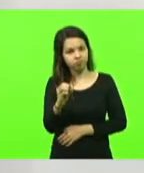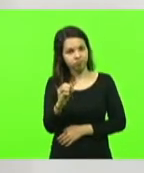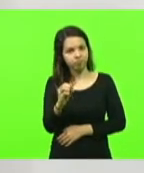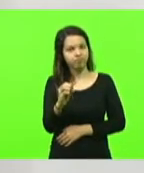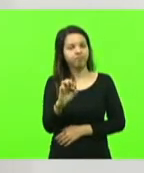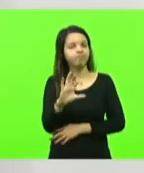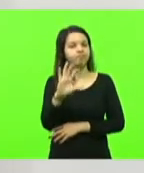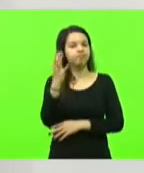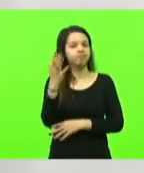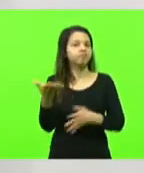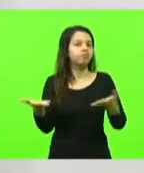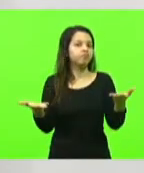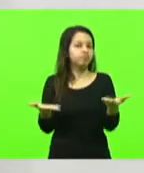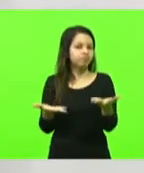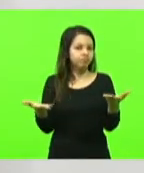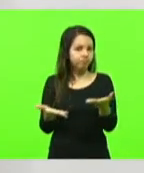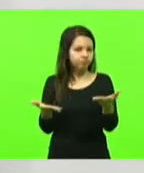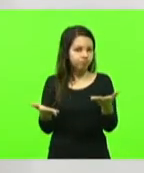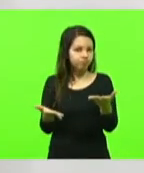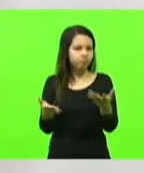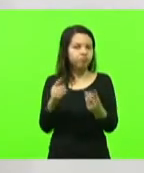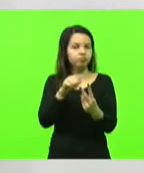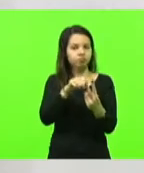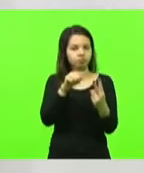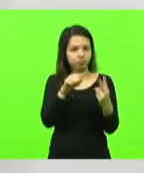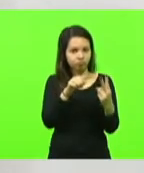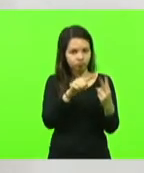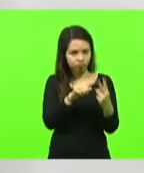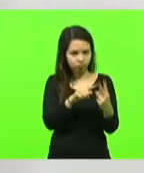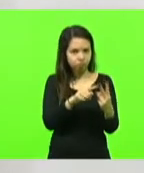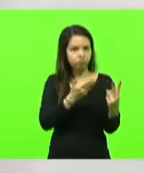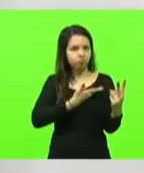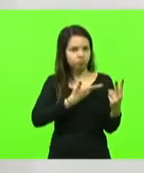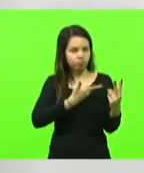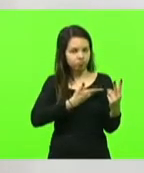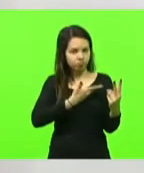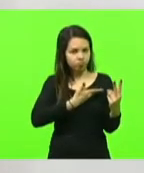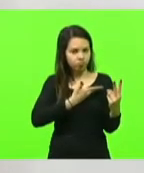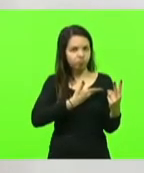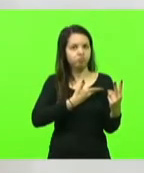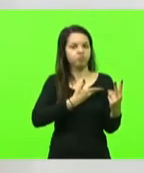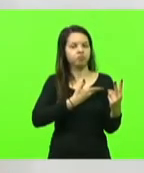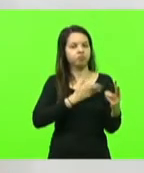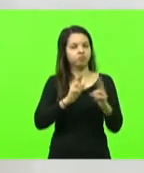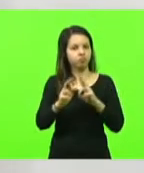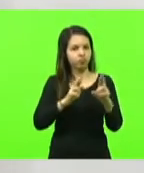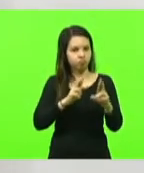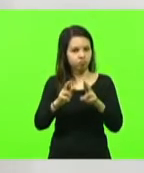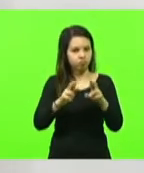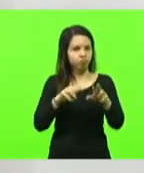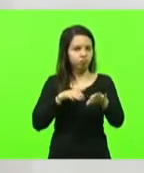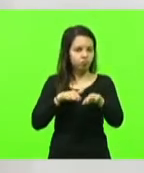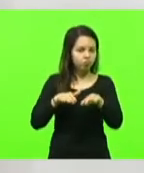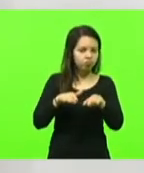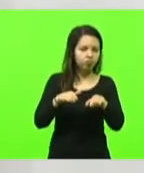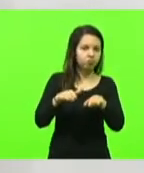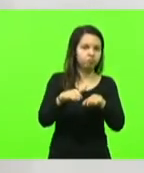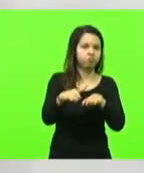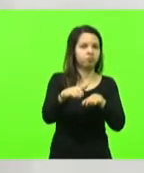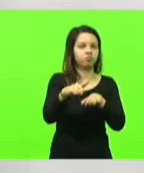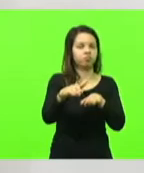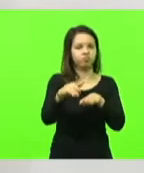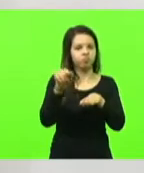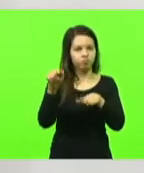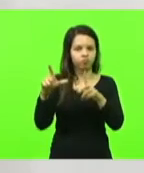dois colegas que passaram pela rodovia, dois amigos, mandaram imagens das duas